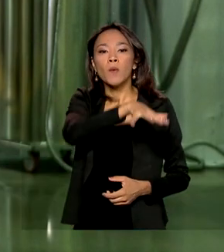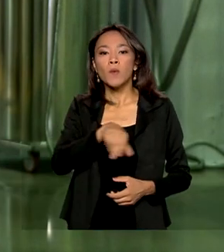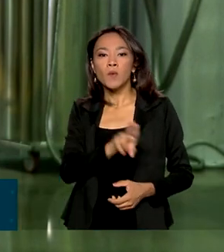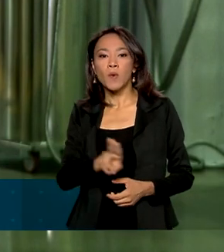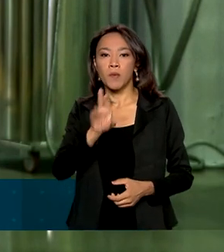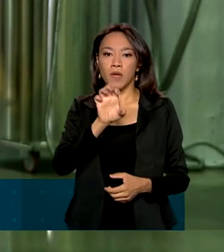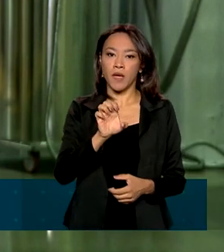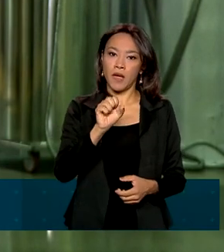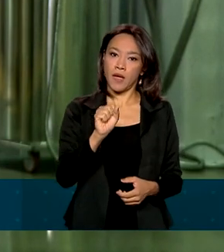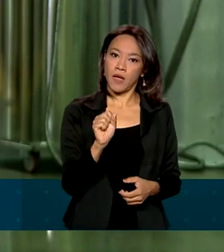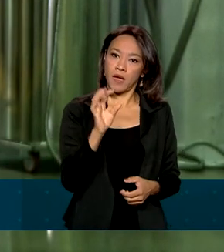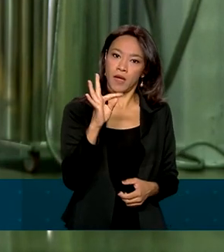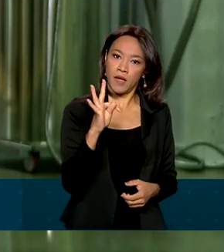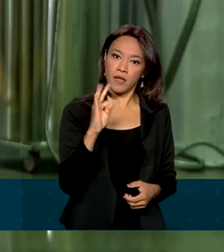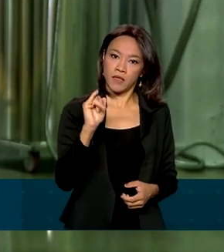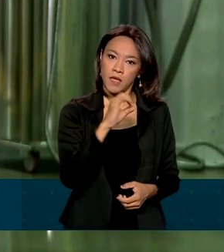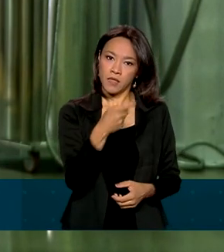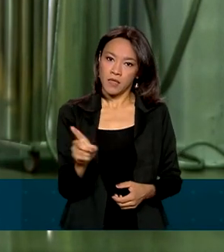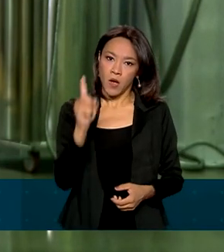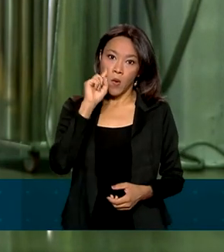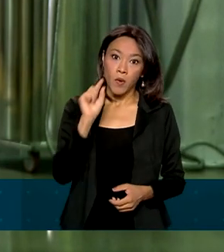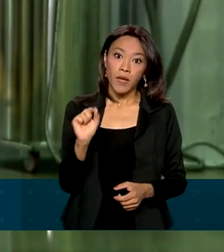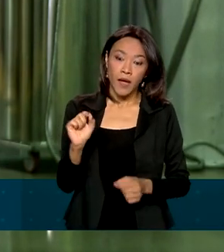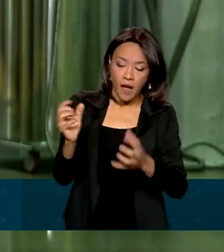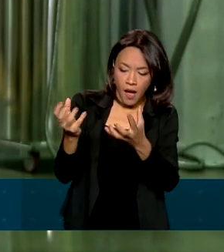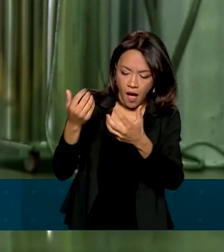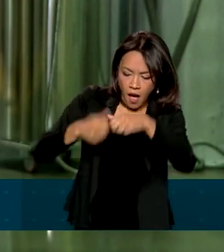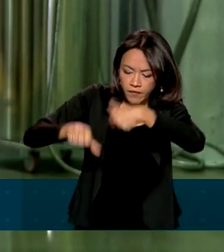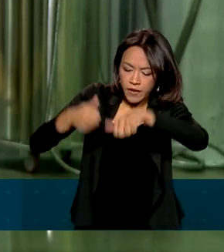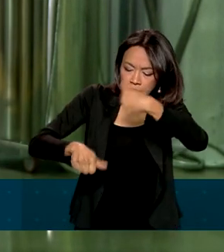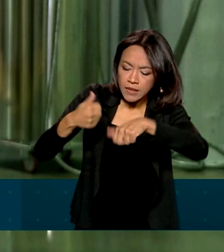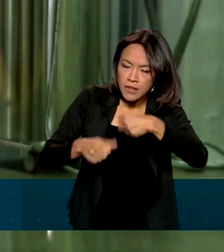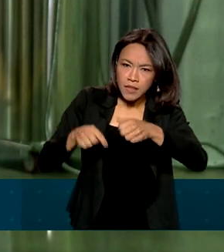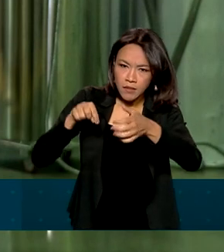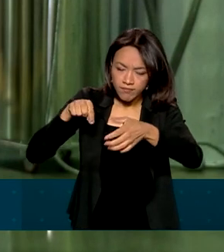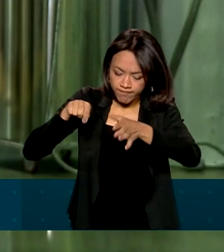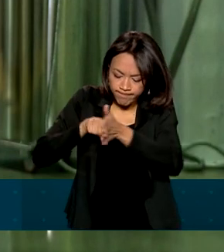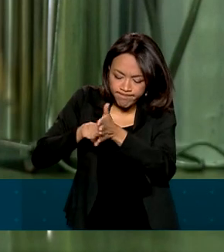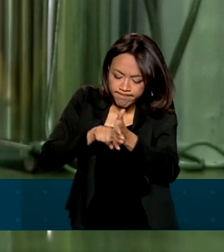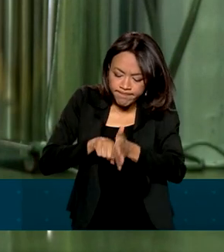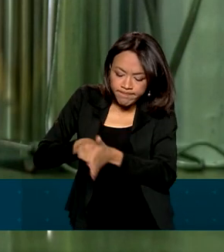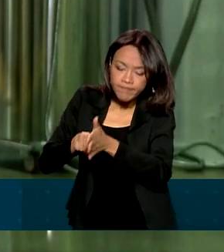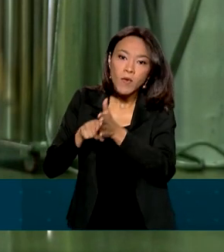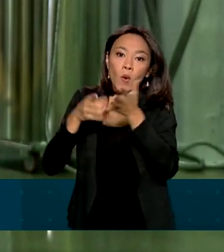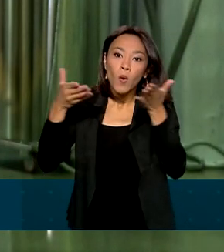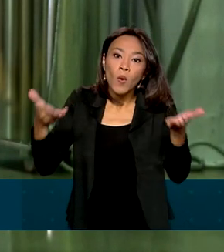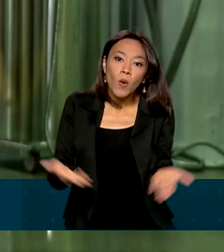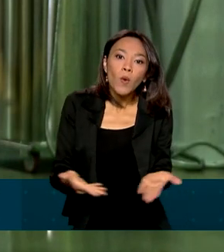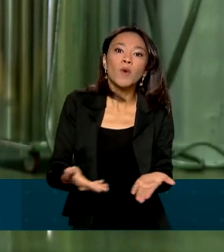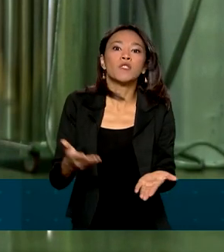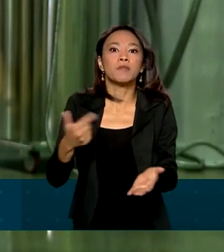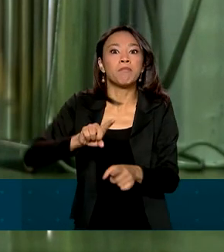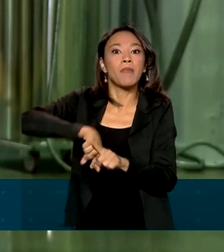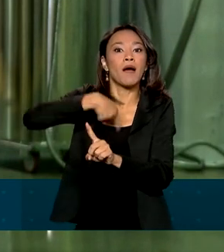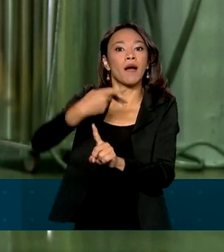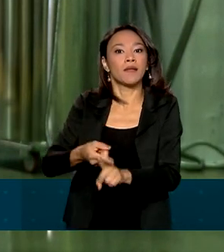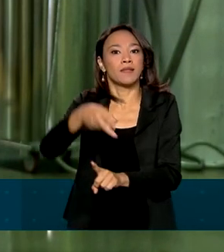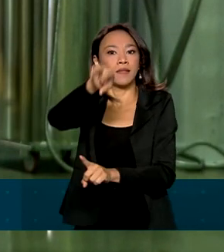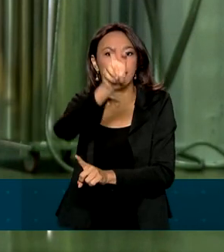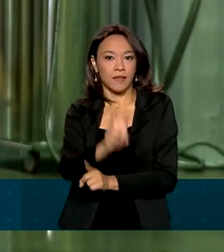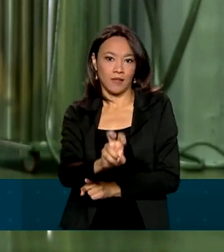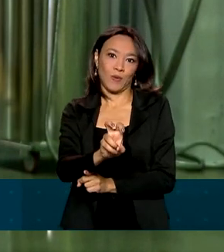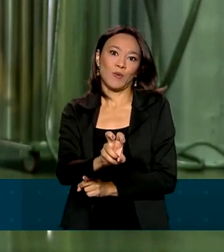coletam a luz e analisam os materiais. A partir de hoje, começam a funcionar mais cinco estações.